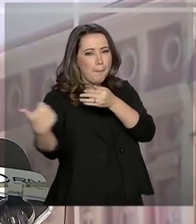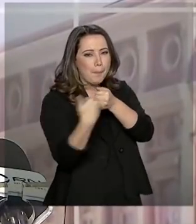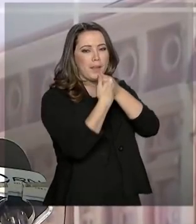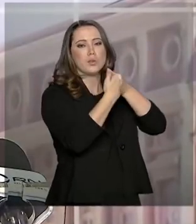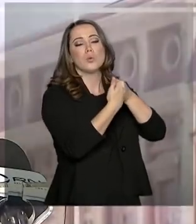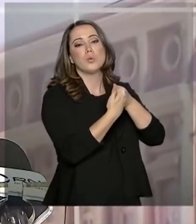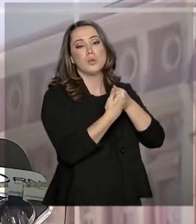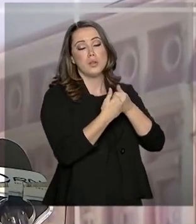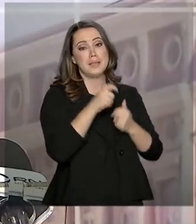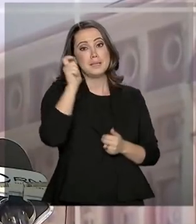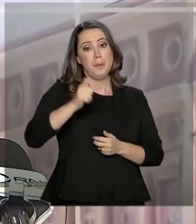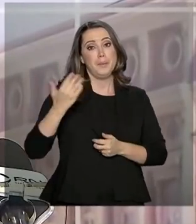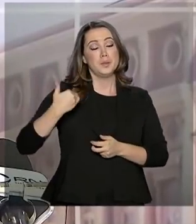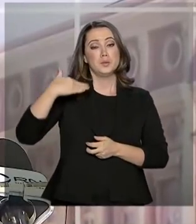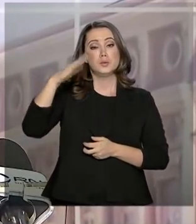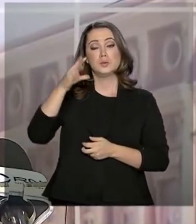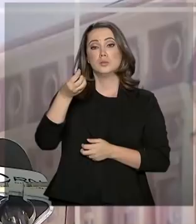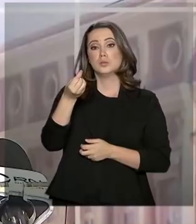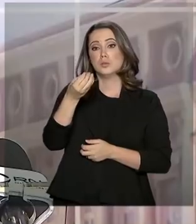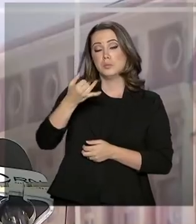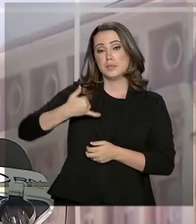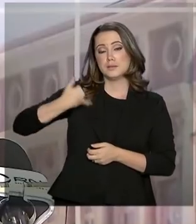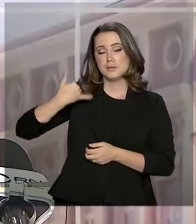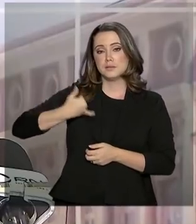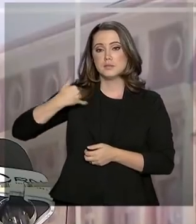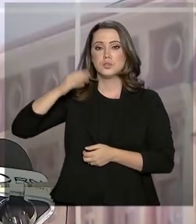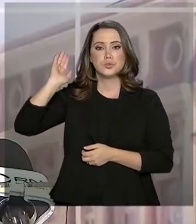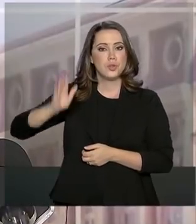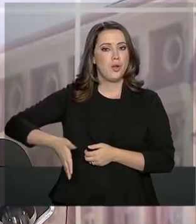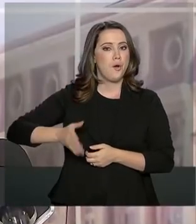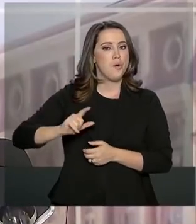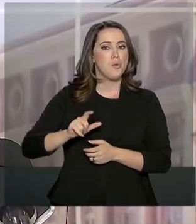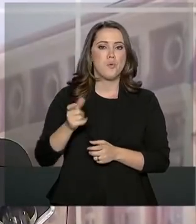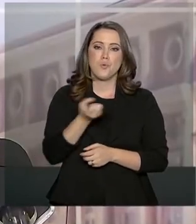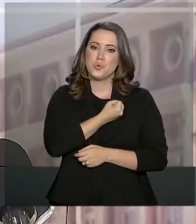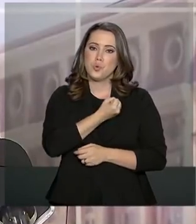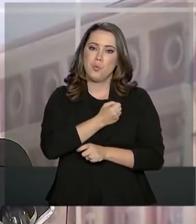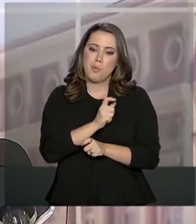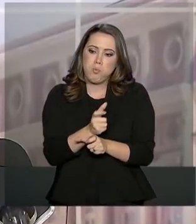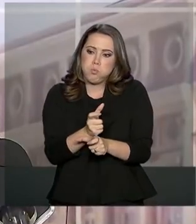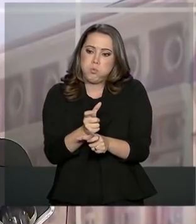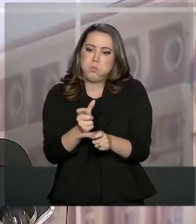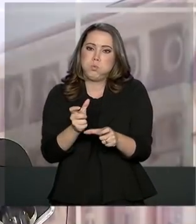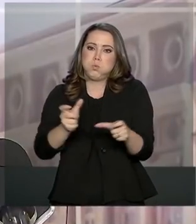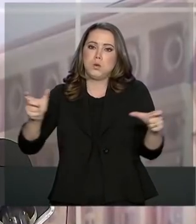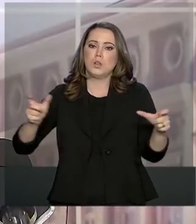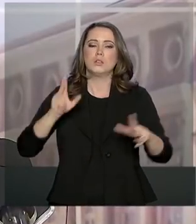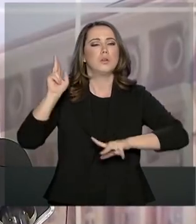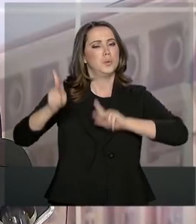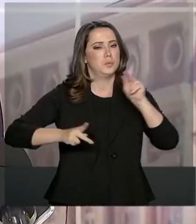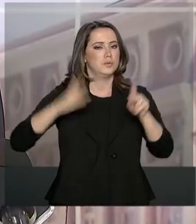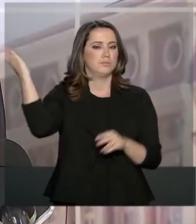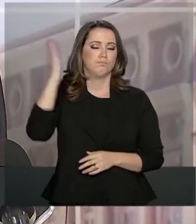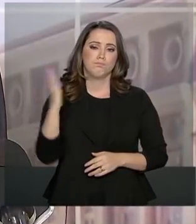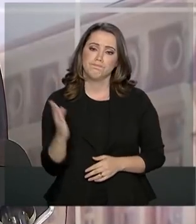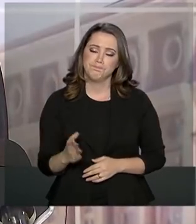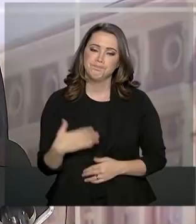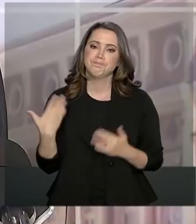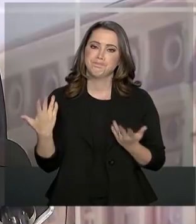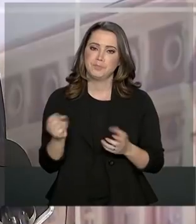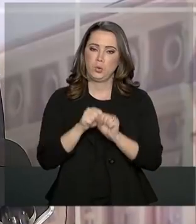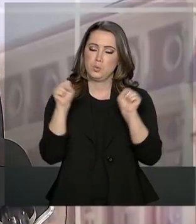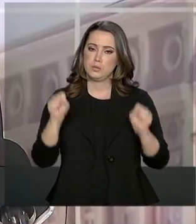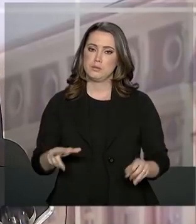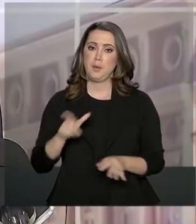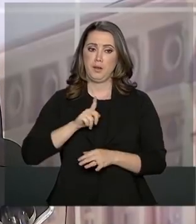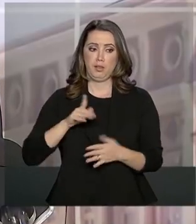aqueles com mais de 60 anos serão uma parcela extremamente significativa da população e que o sistema